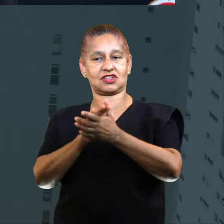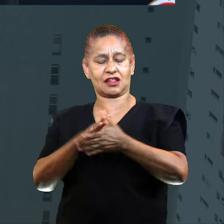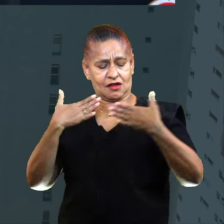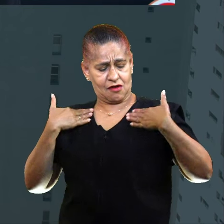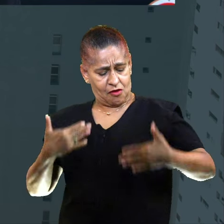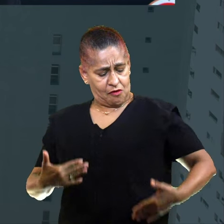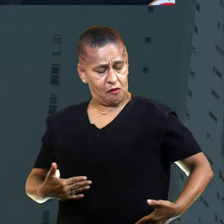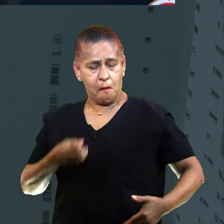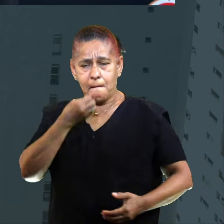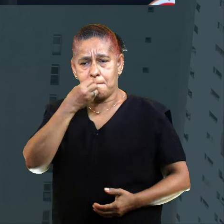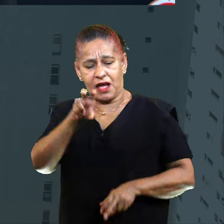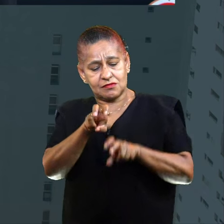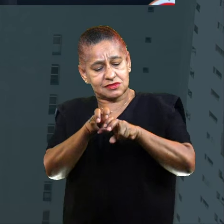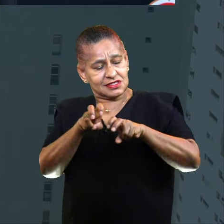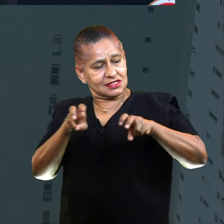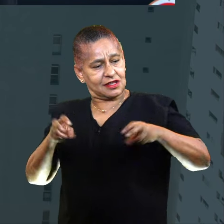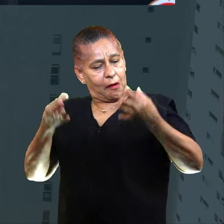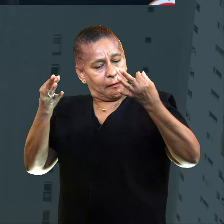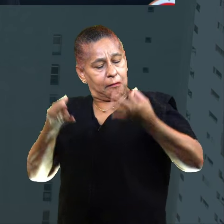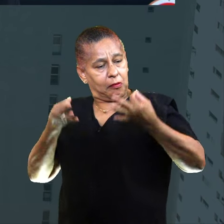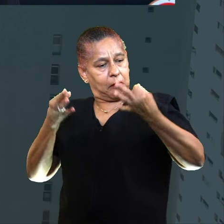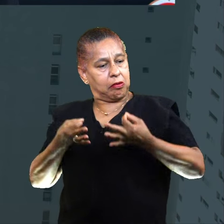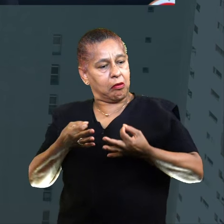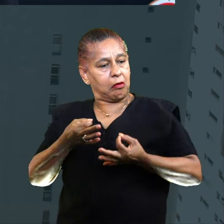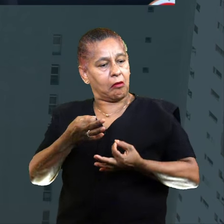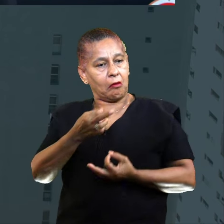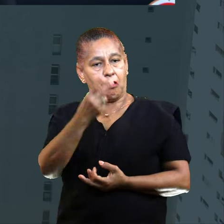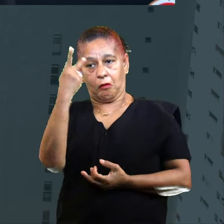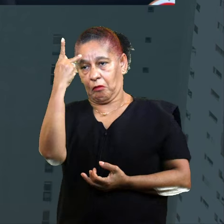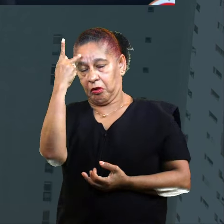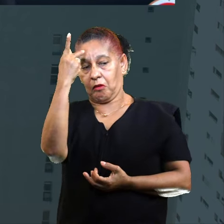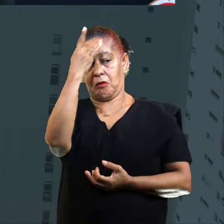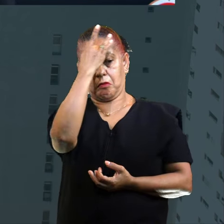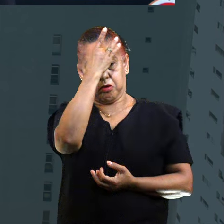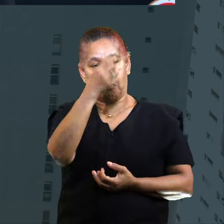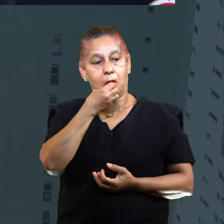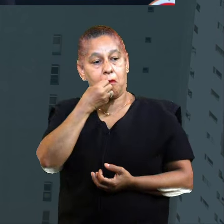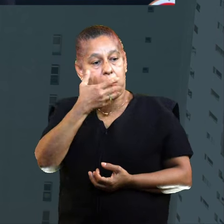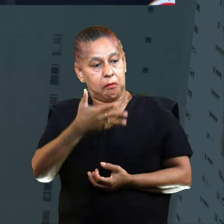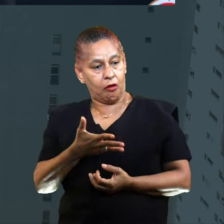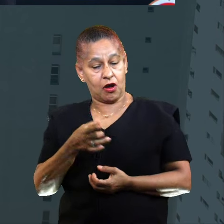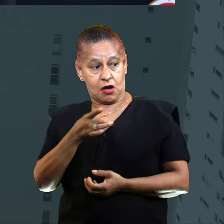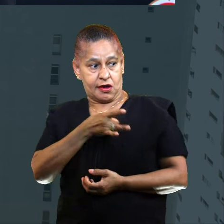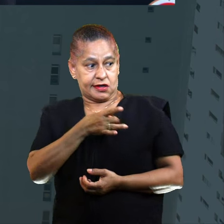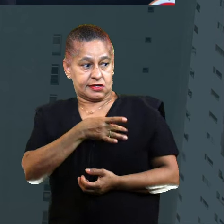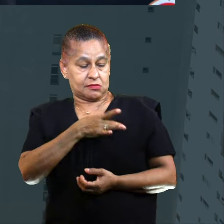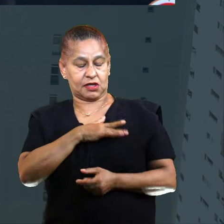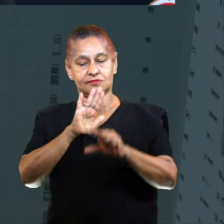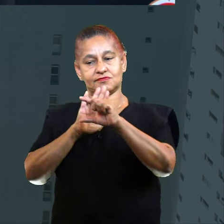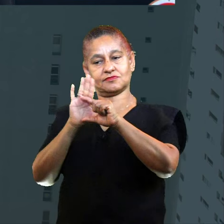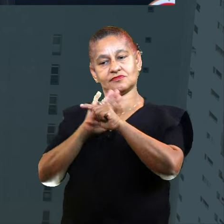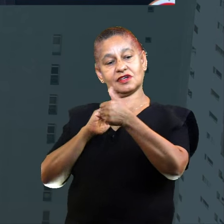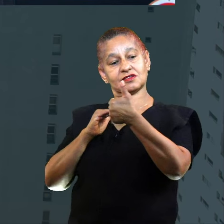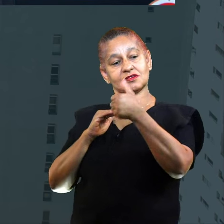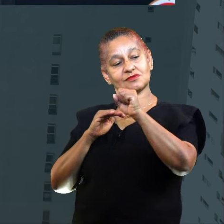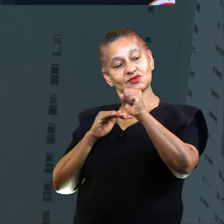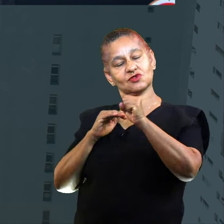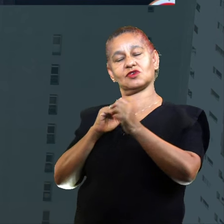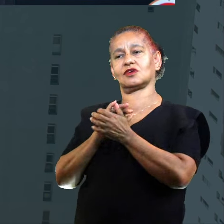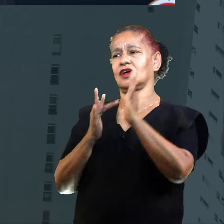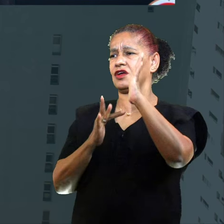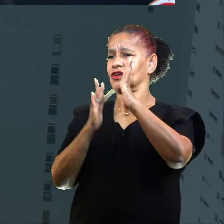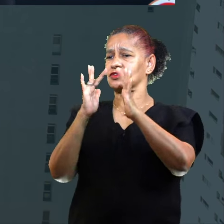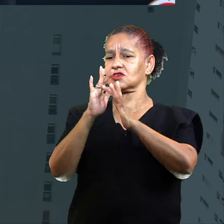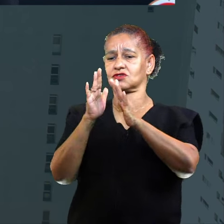Vestido, E em perfeito juízo, E ficaram com medo. Verso de número 18, Quando Jesus estava